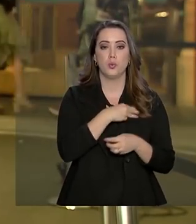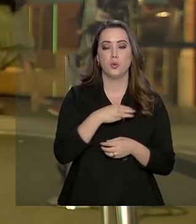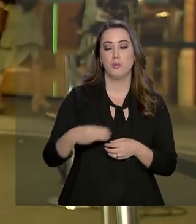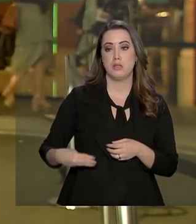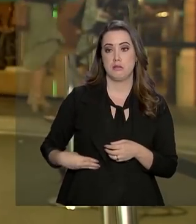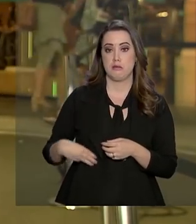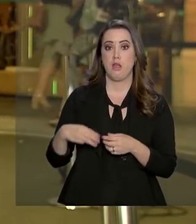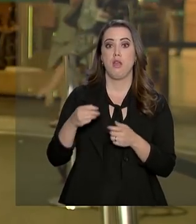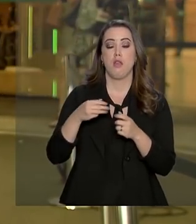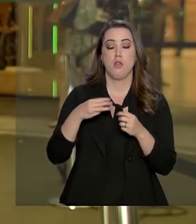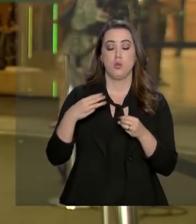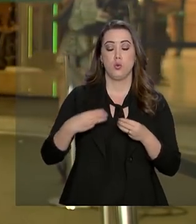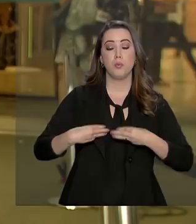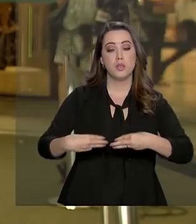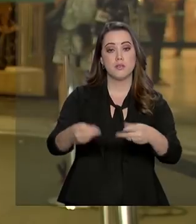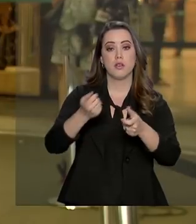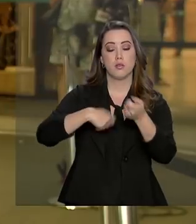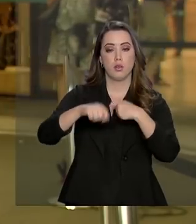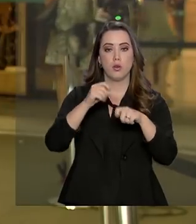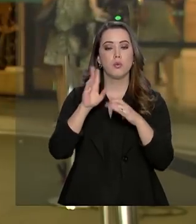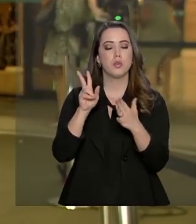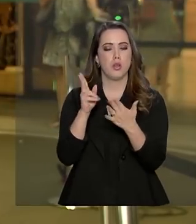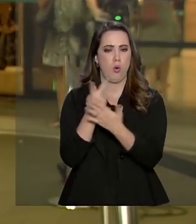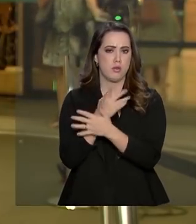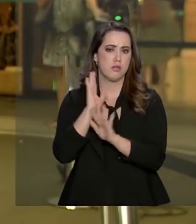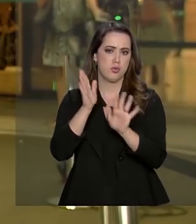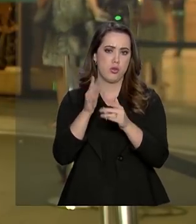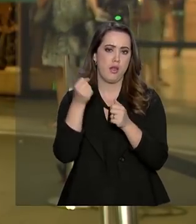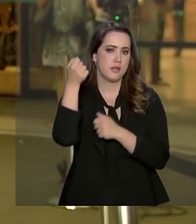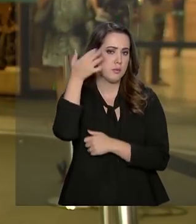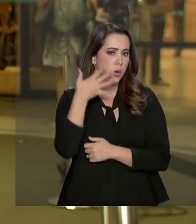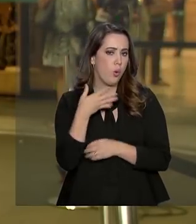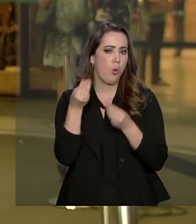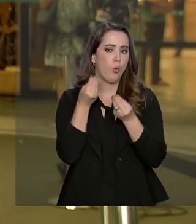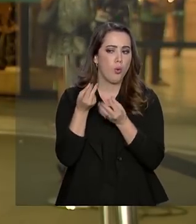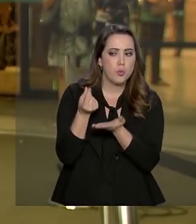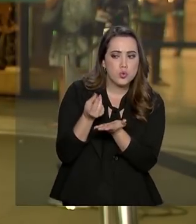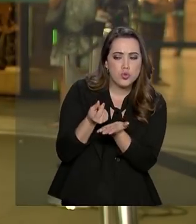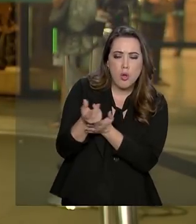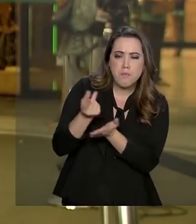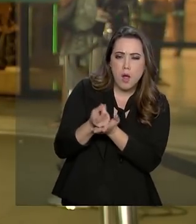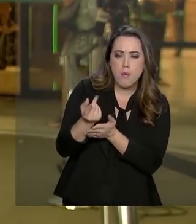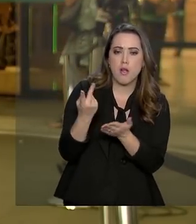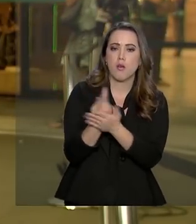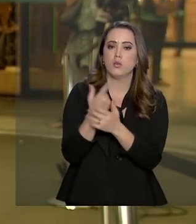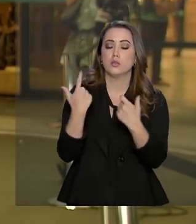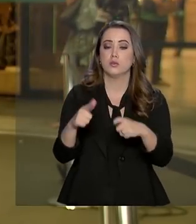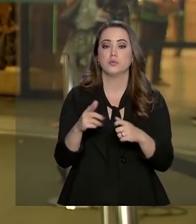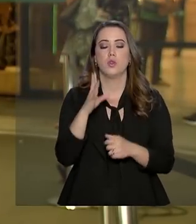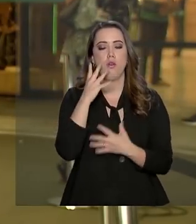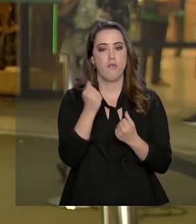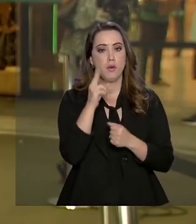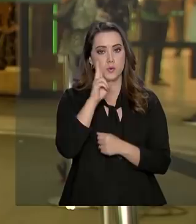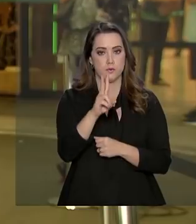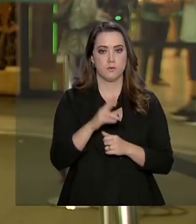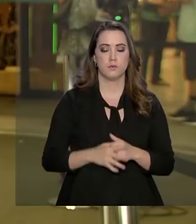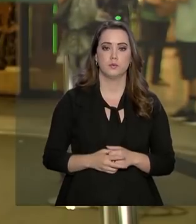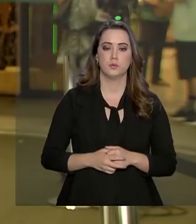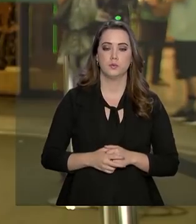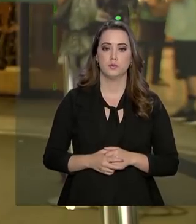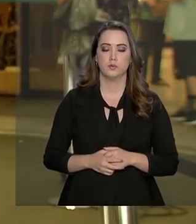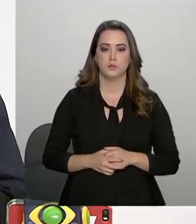Economia já foram realizados. E ele explicou como esses repasses de dinheiro vão acontecer na região. Vamos assistir.